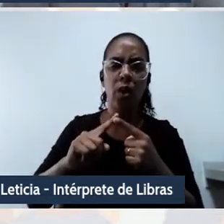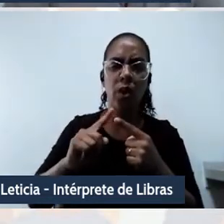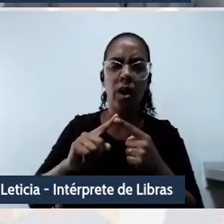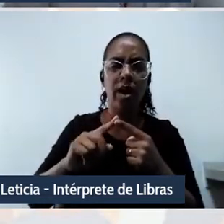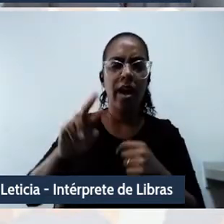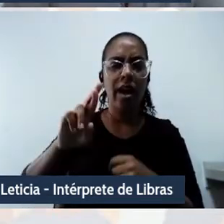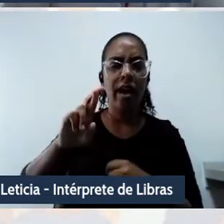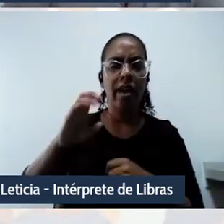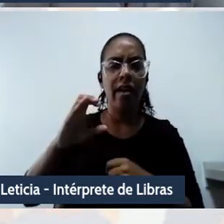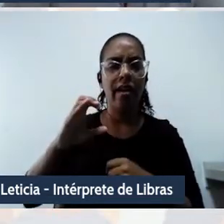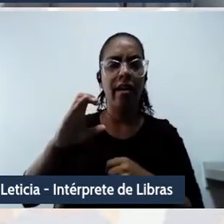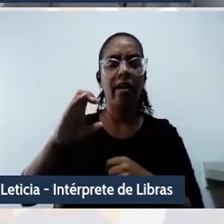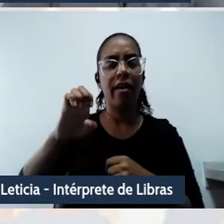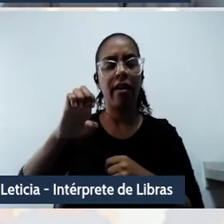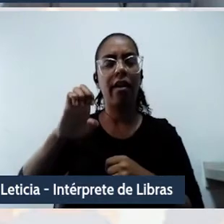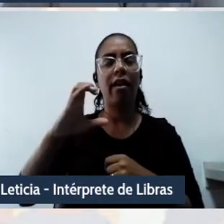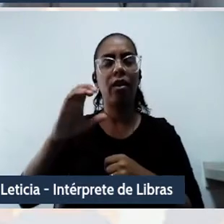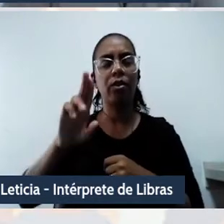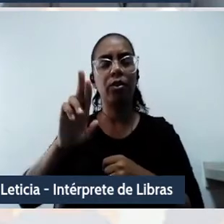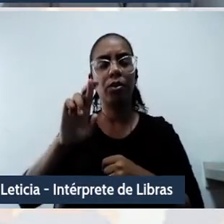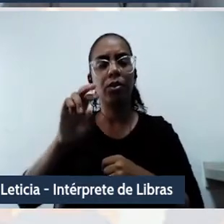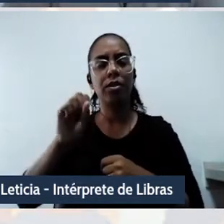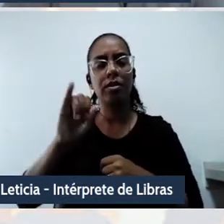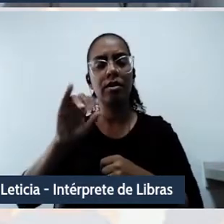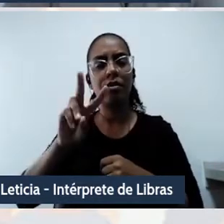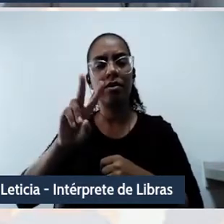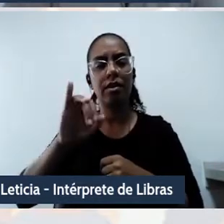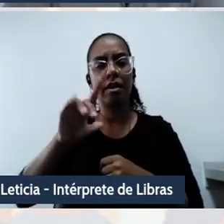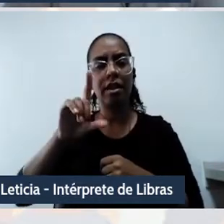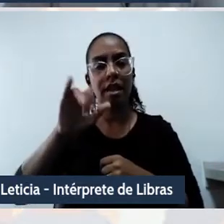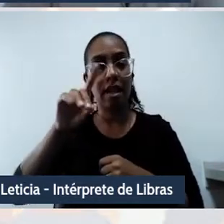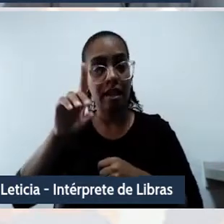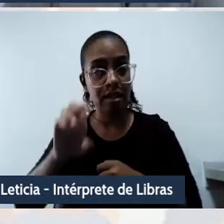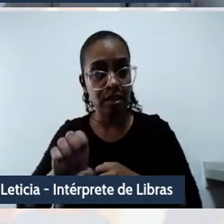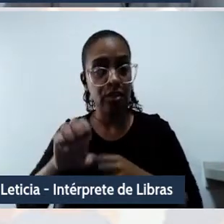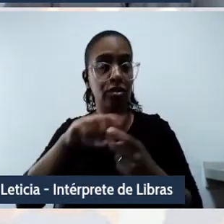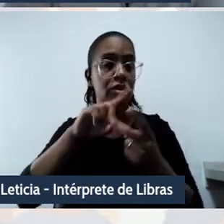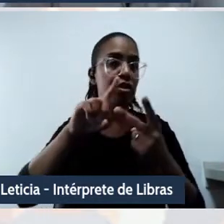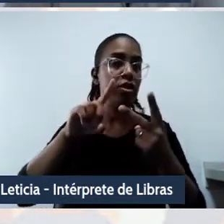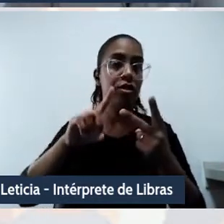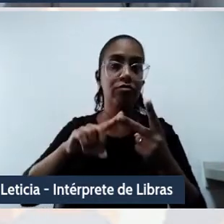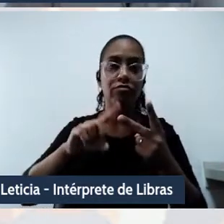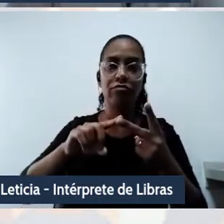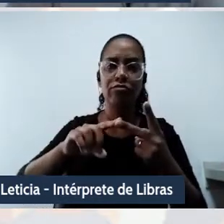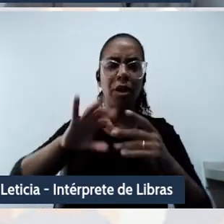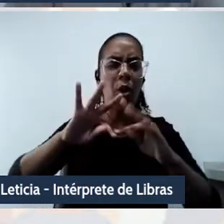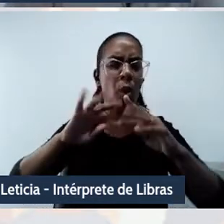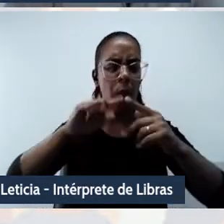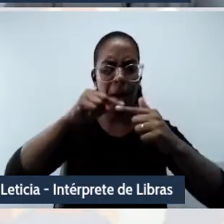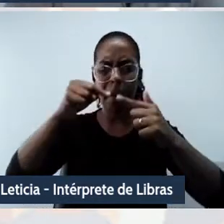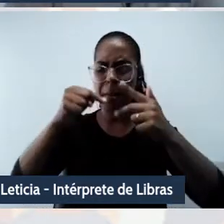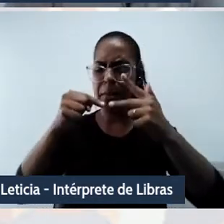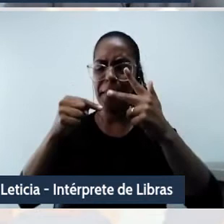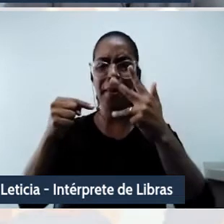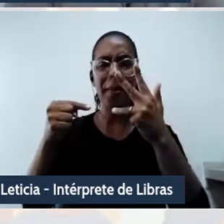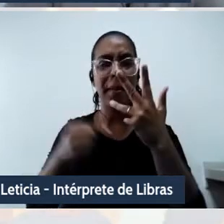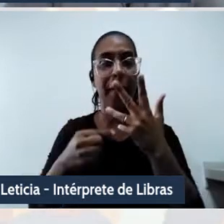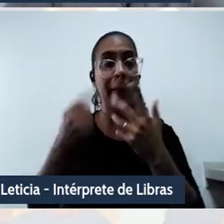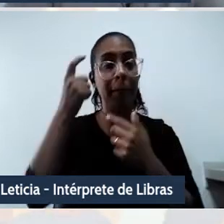fornecer importante questionamento decolonial da episteme das práticas do tecno-biocapitalismo,